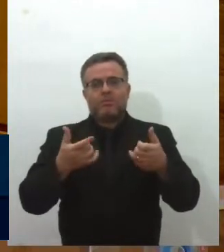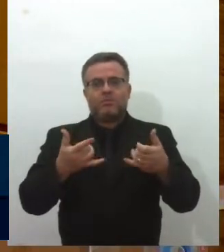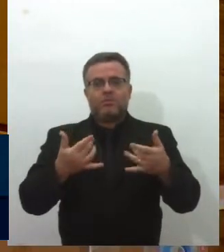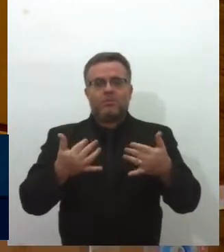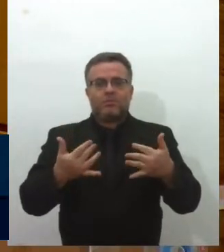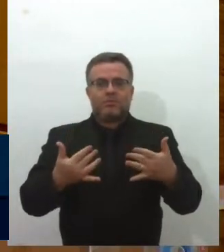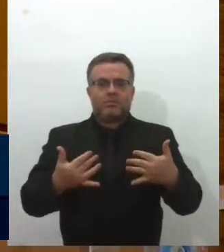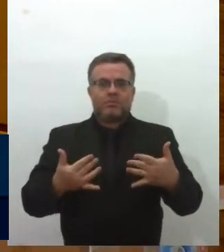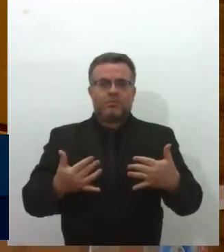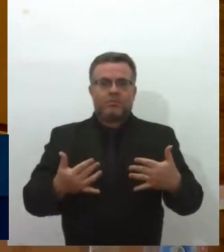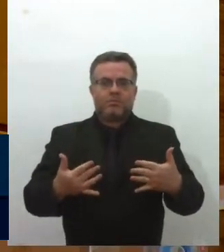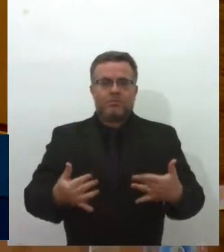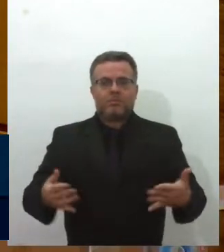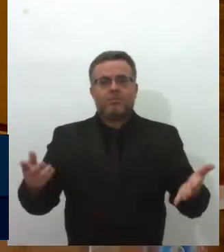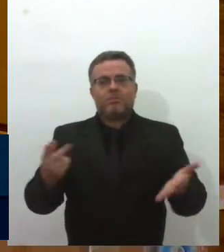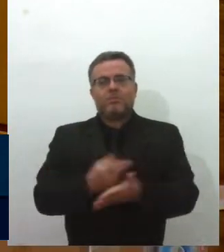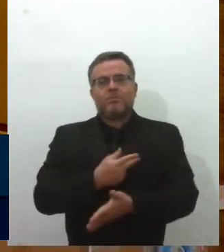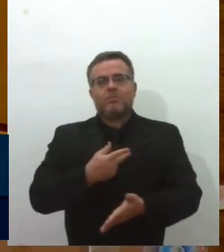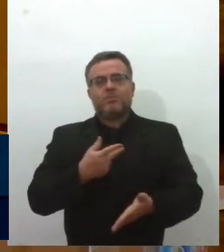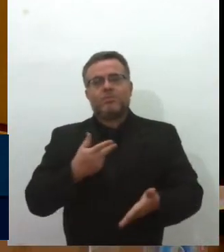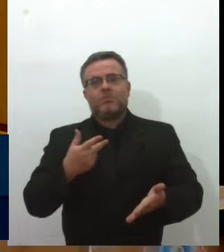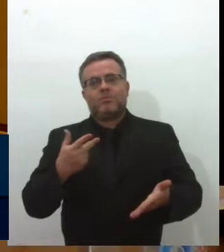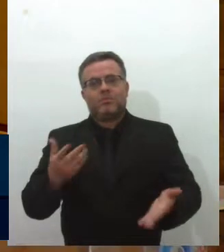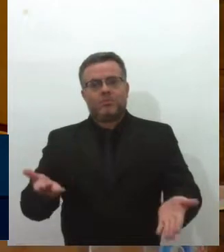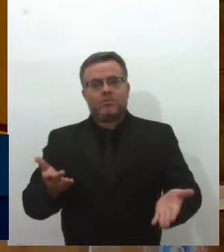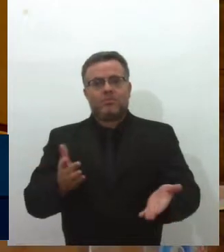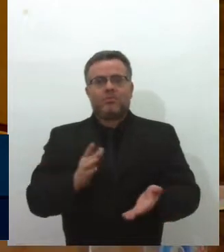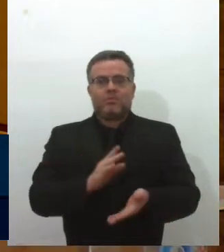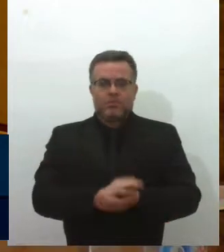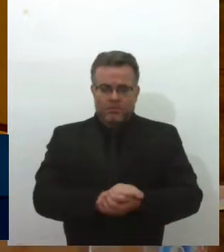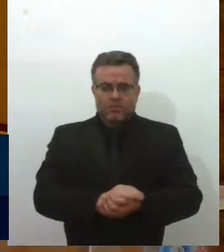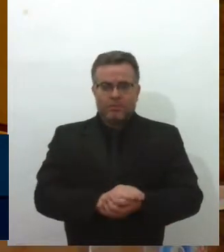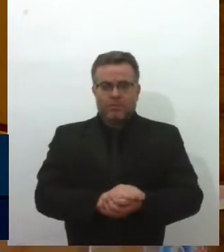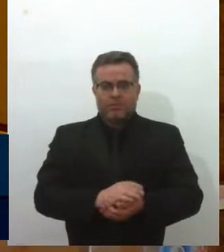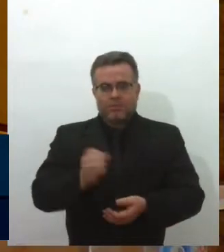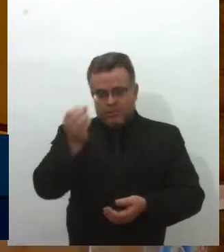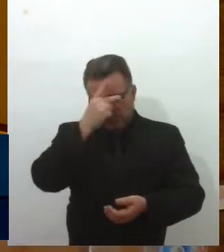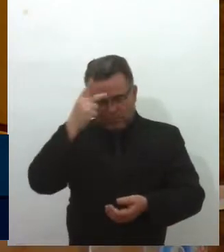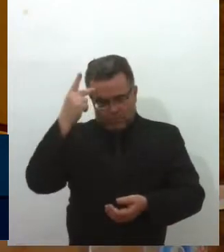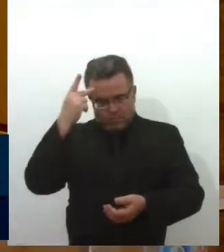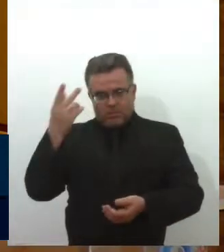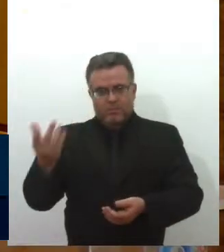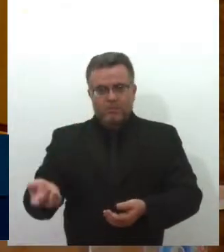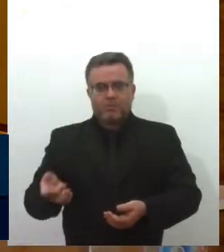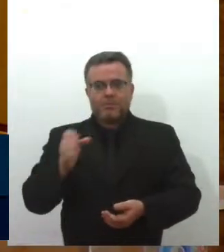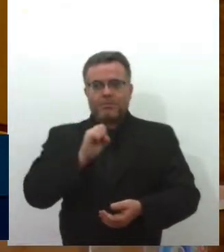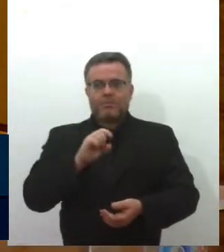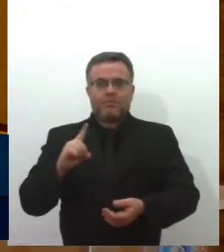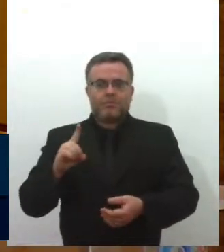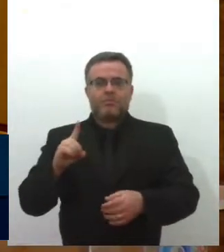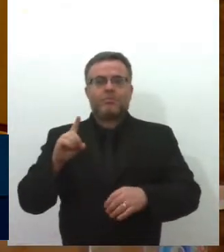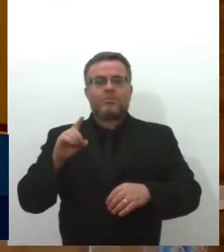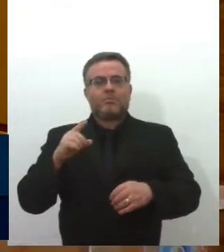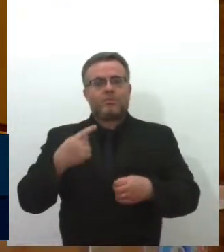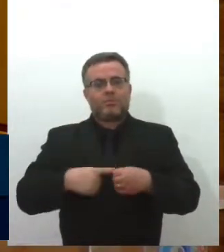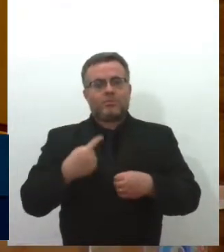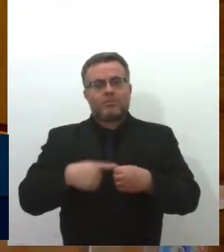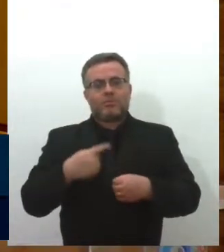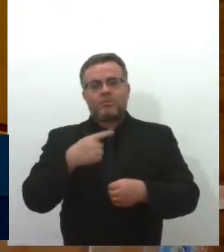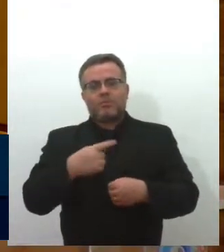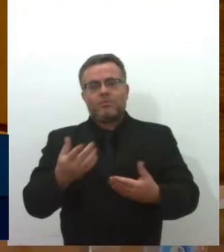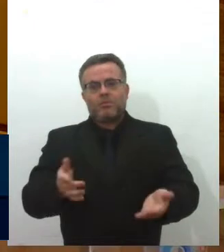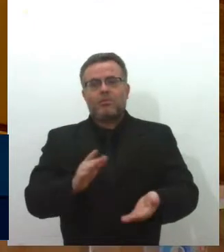está sendo desenvolvida pela Prefeitura de Simão Dias. Todos sabem